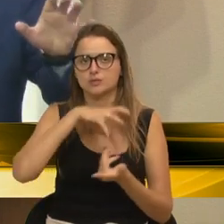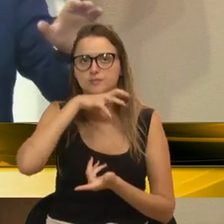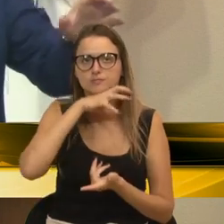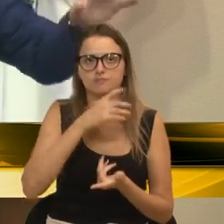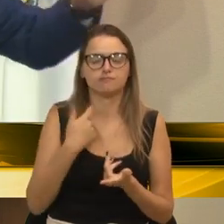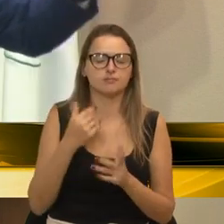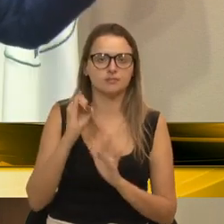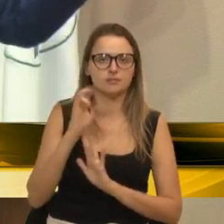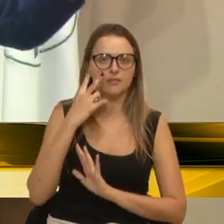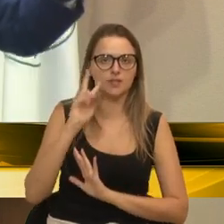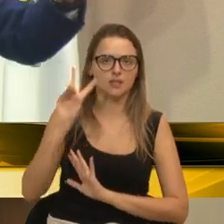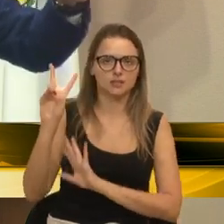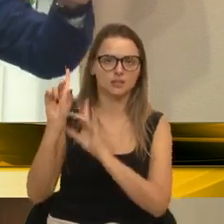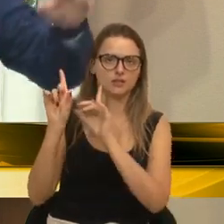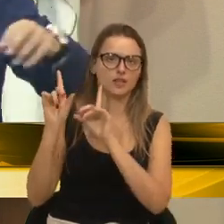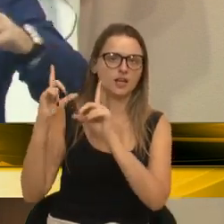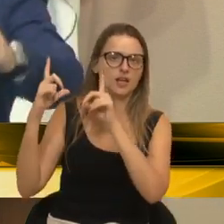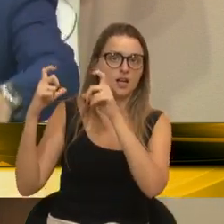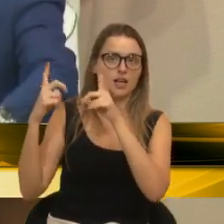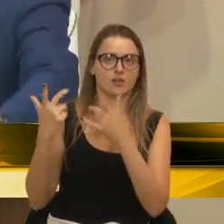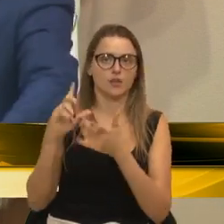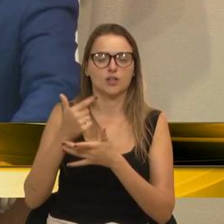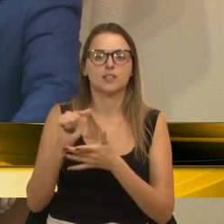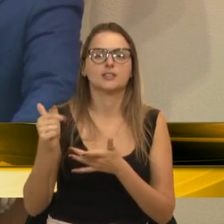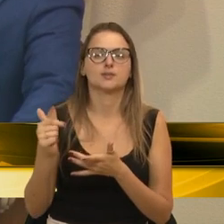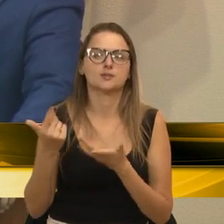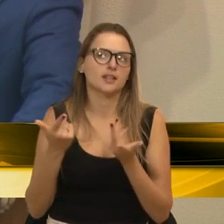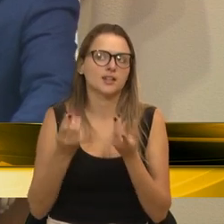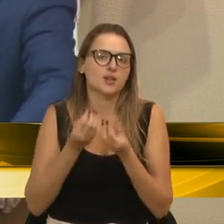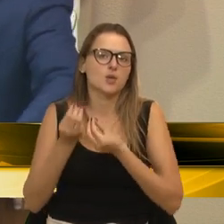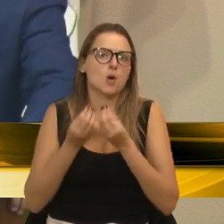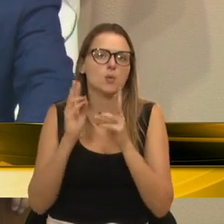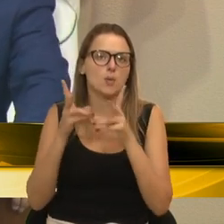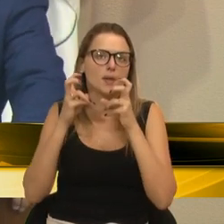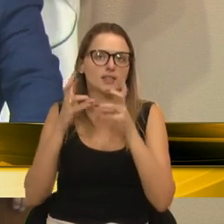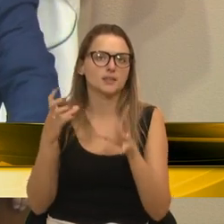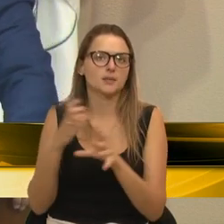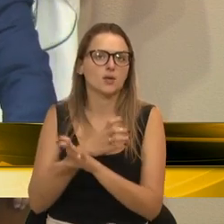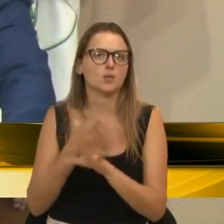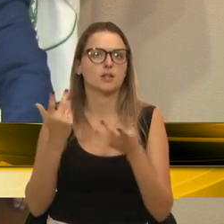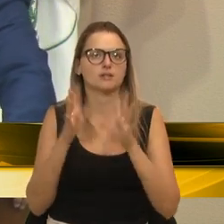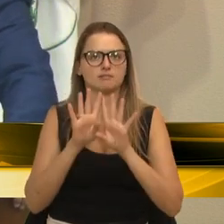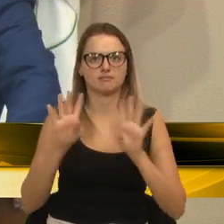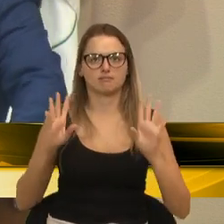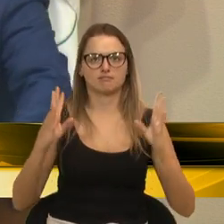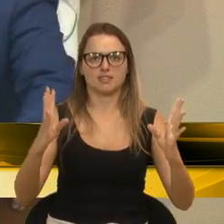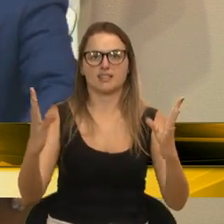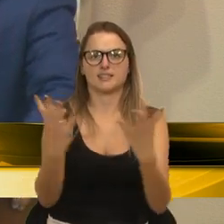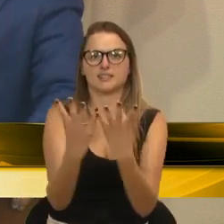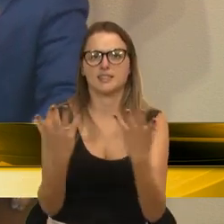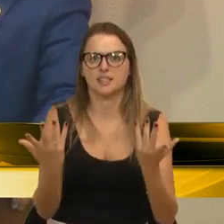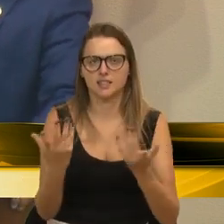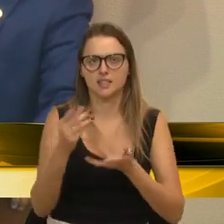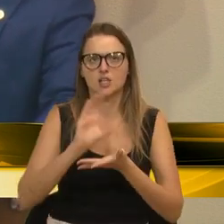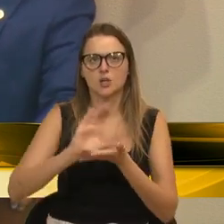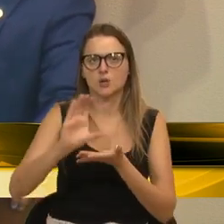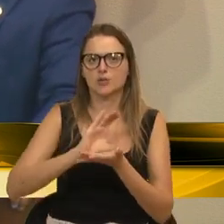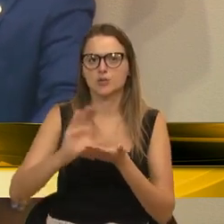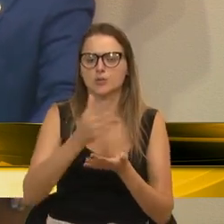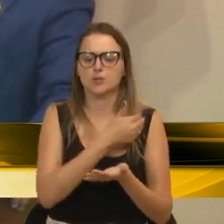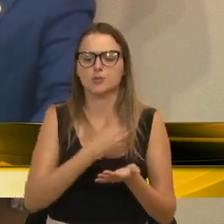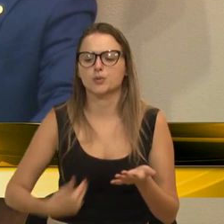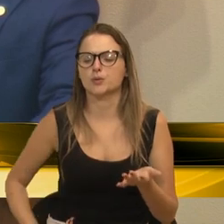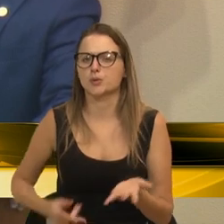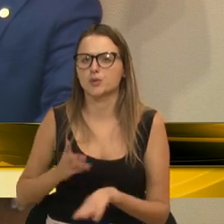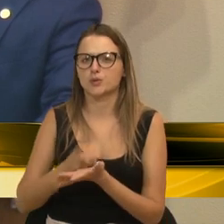Pelas fotos, a gente não tem a noção completa do que está acerca com questão de segurança, do investimento que foi feito pelos governos